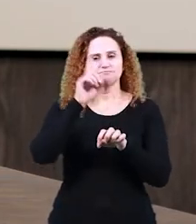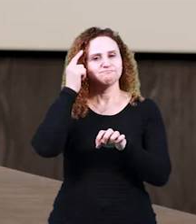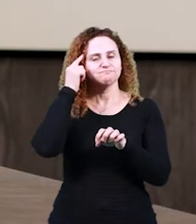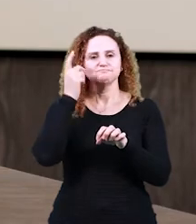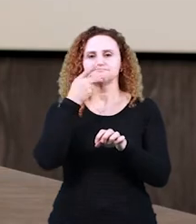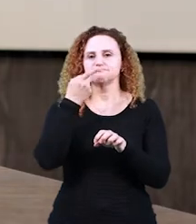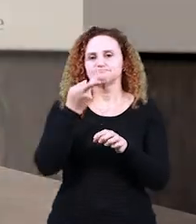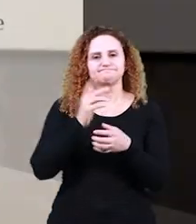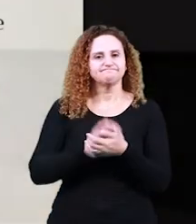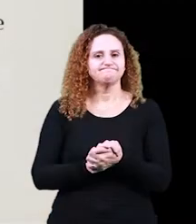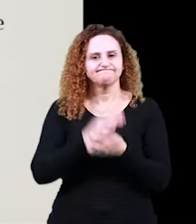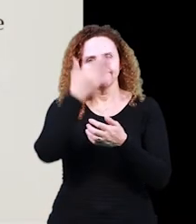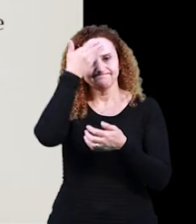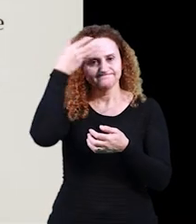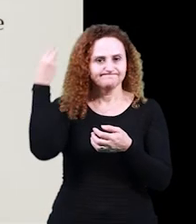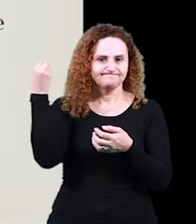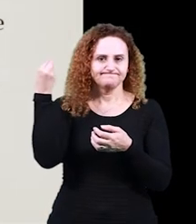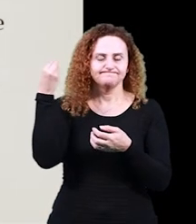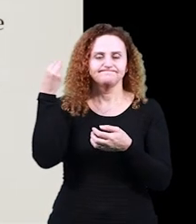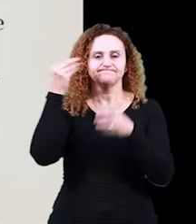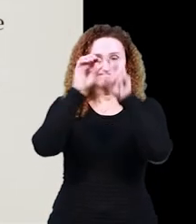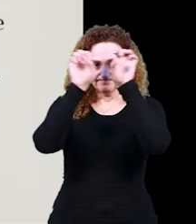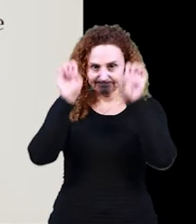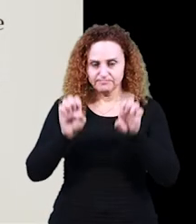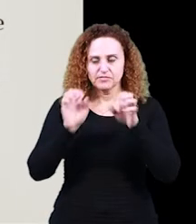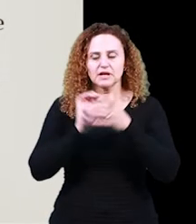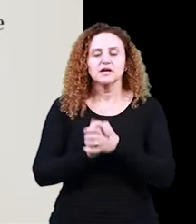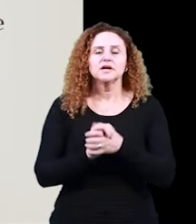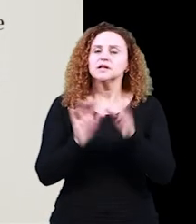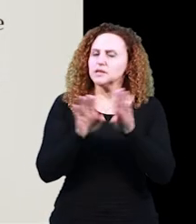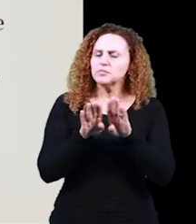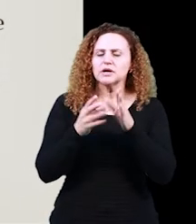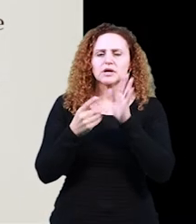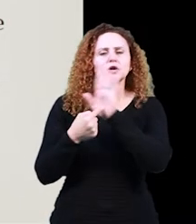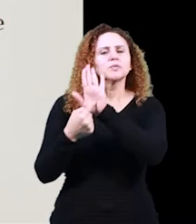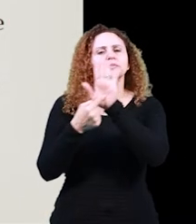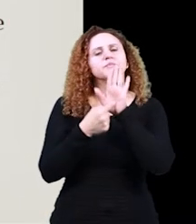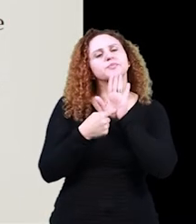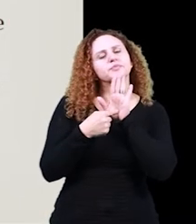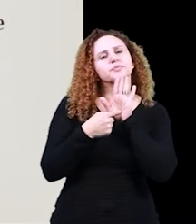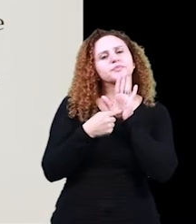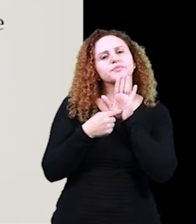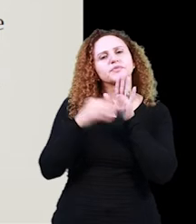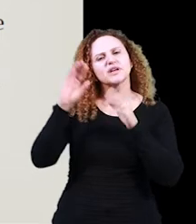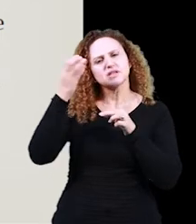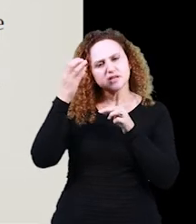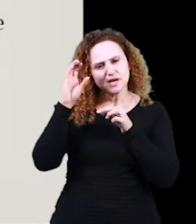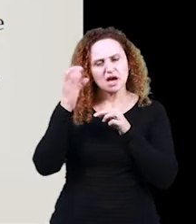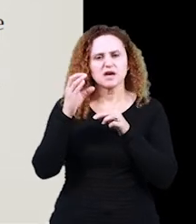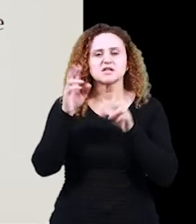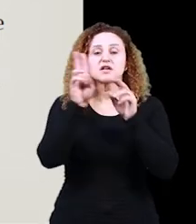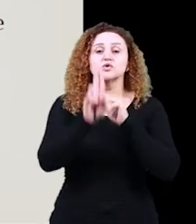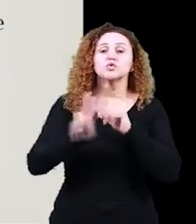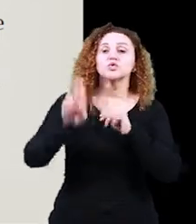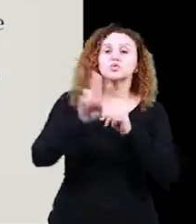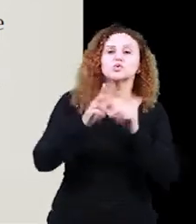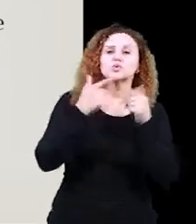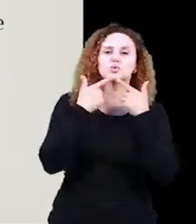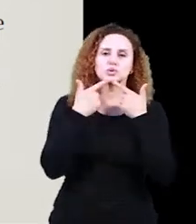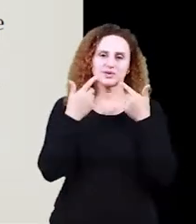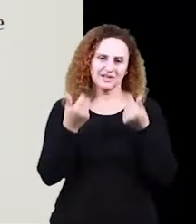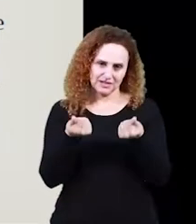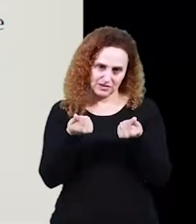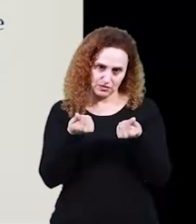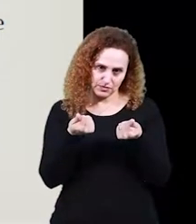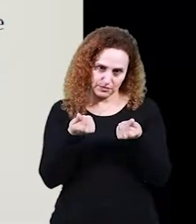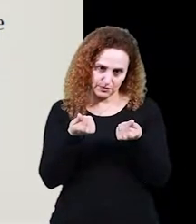Ainda nesse sentido, eu trago aqui algumas ciências que se ocuparam do uso da língua em contextos reais de uso. Então